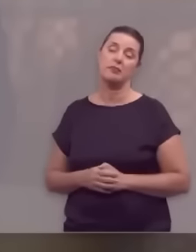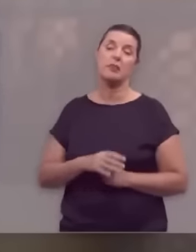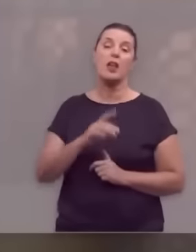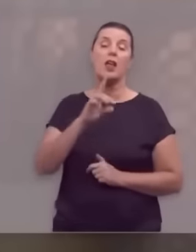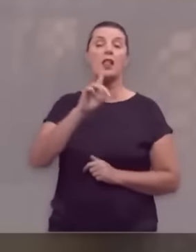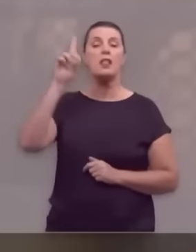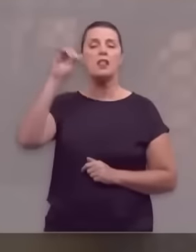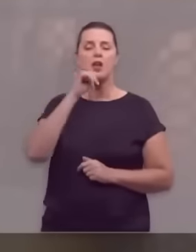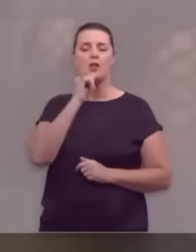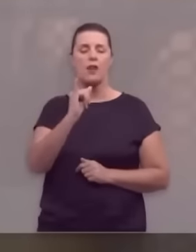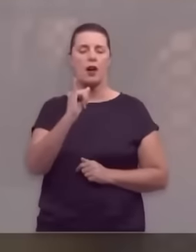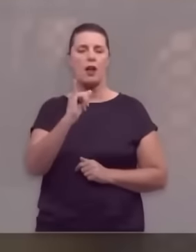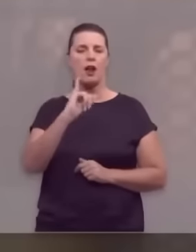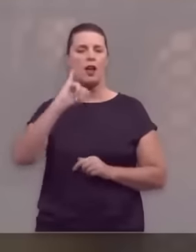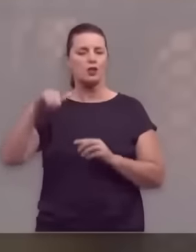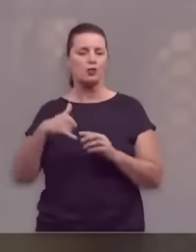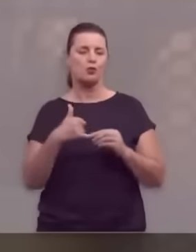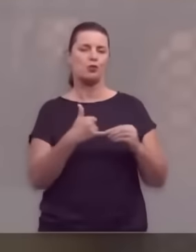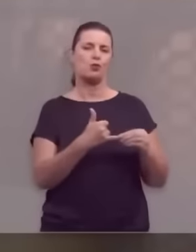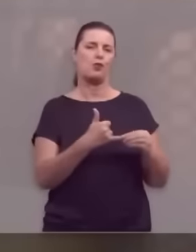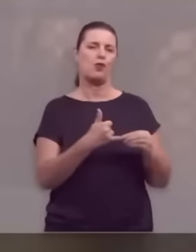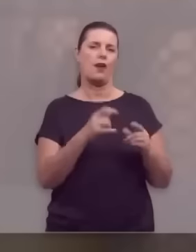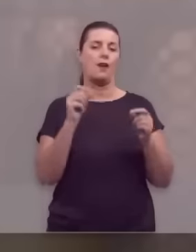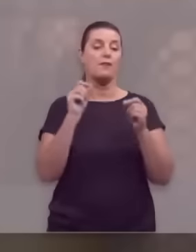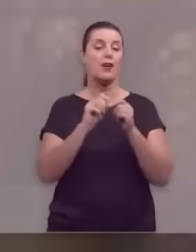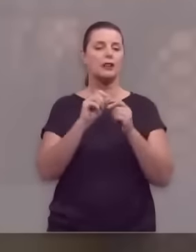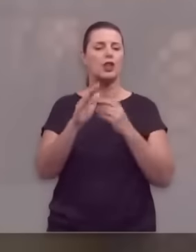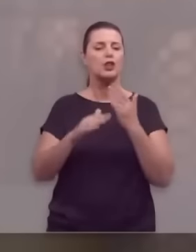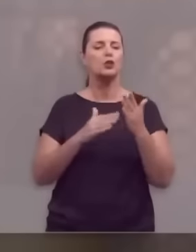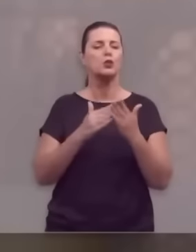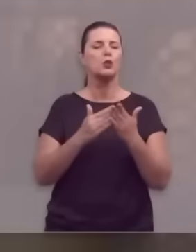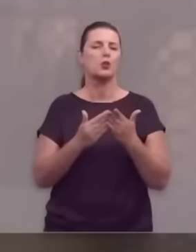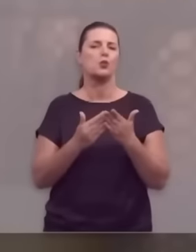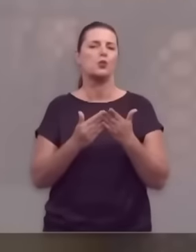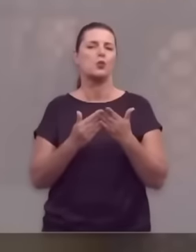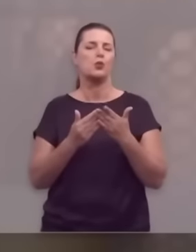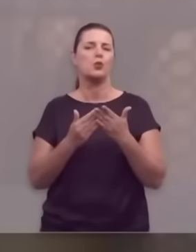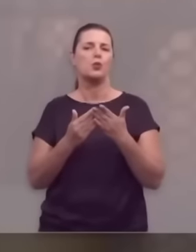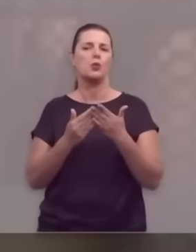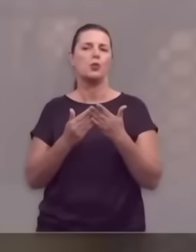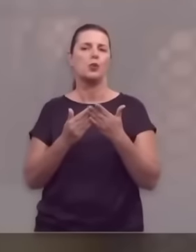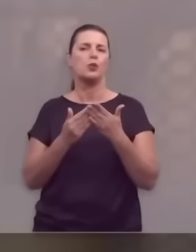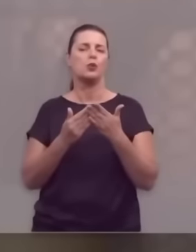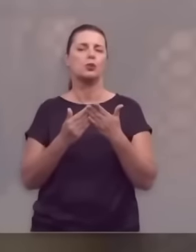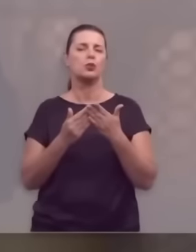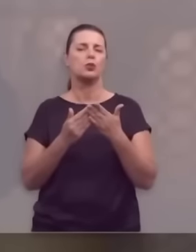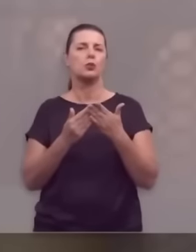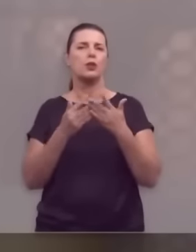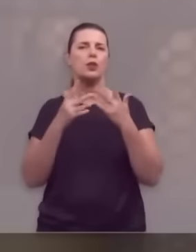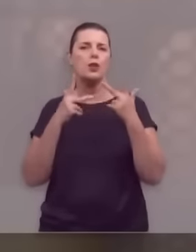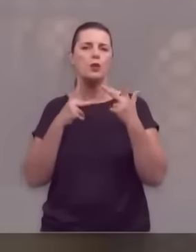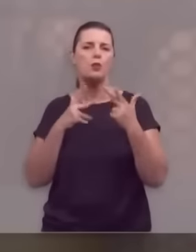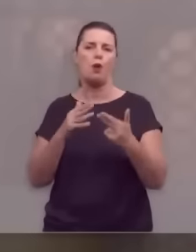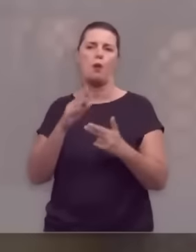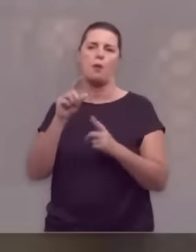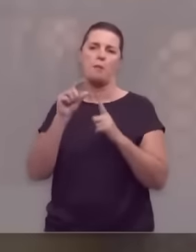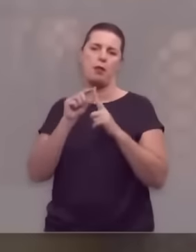Deus disse para Josué, fazer tudo conforme o preceito da palavra de Deus.